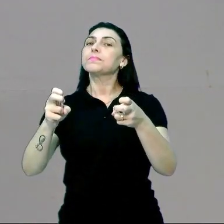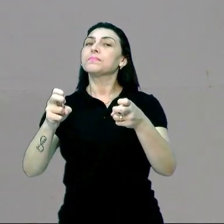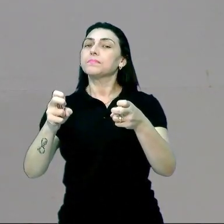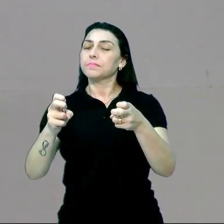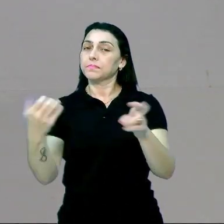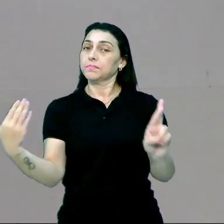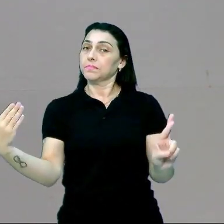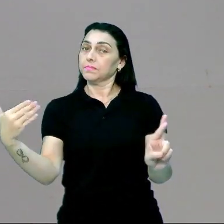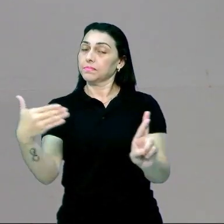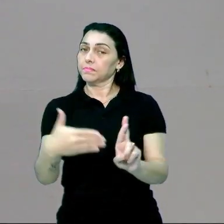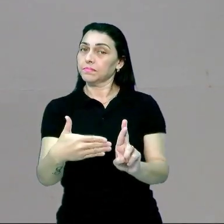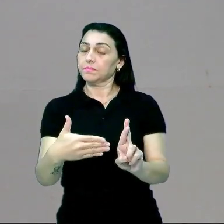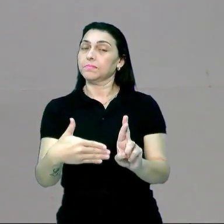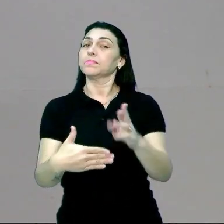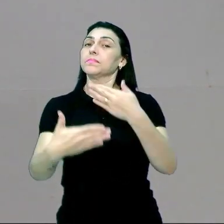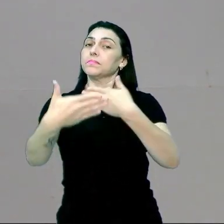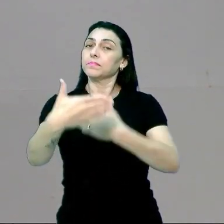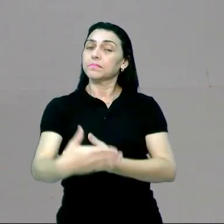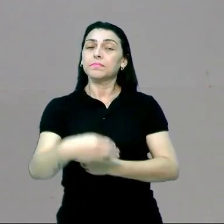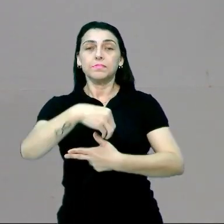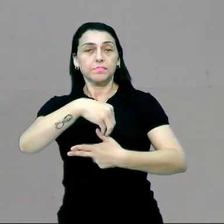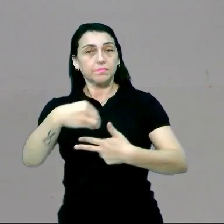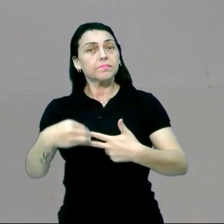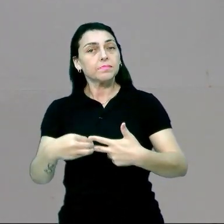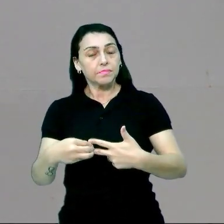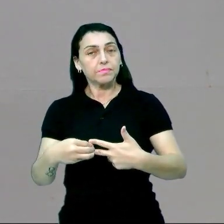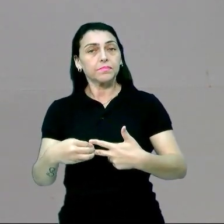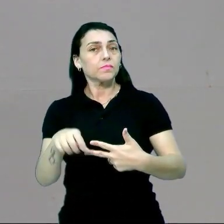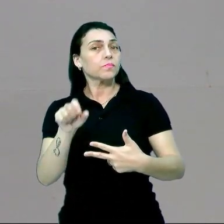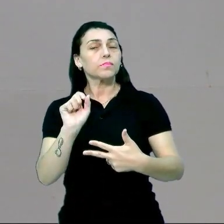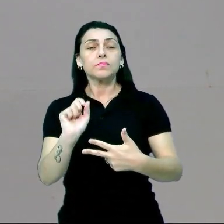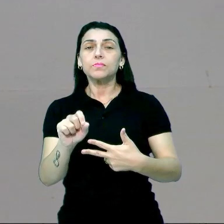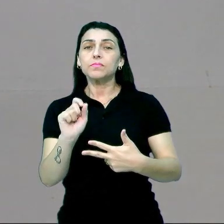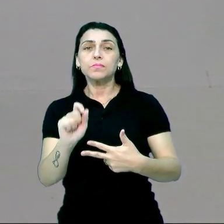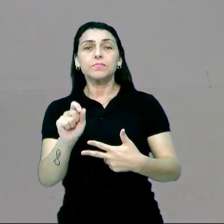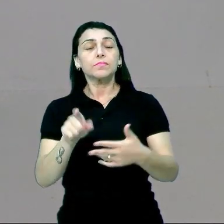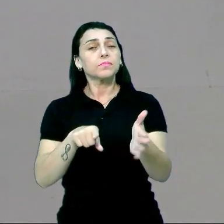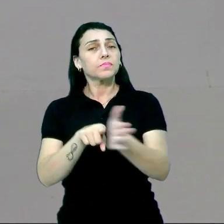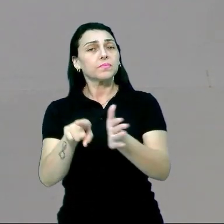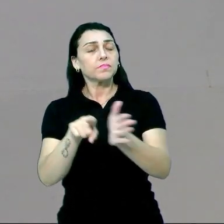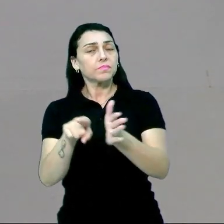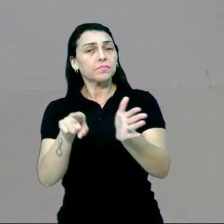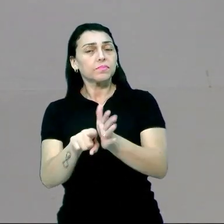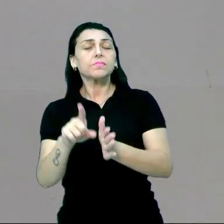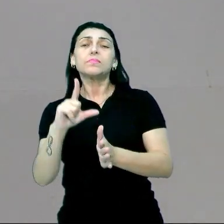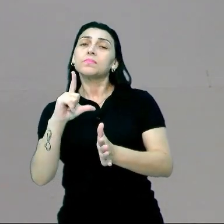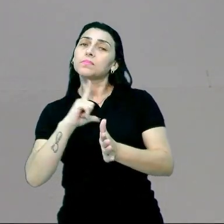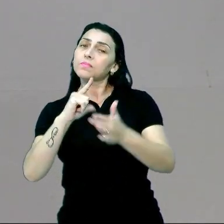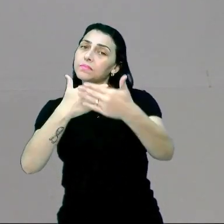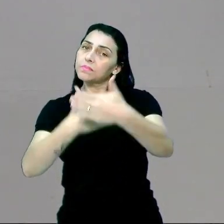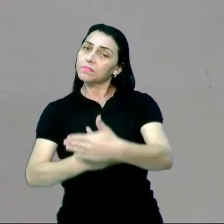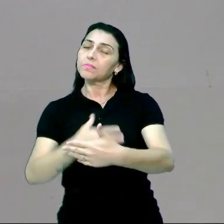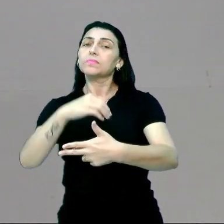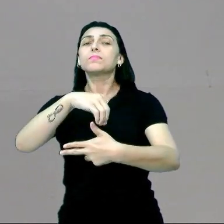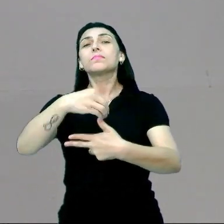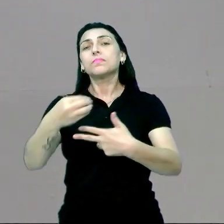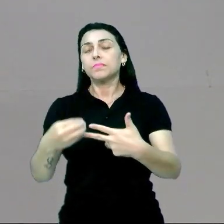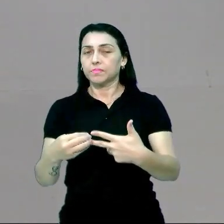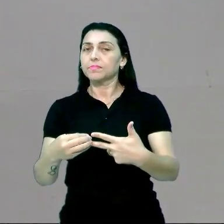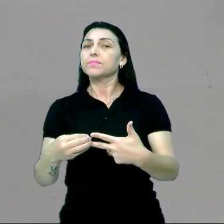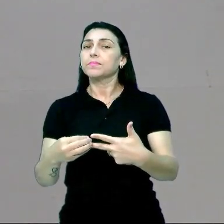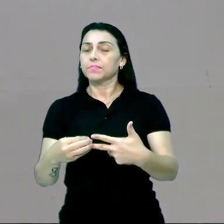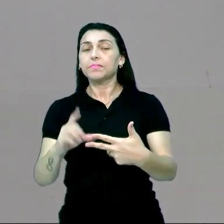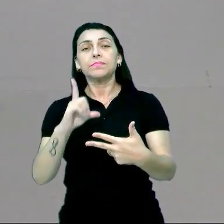recorrentes no Enem. Isso mesmo, no que diz respeito às questões que caem na prova do